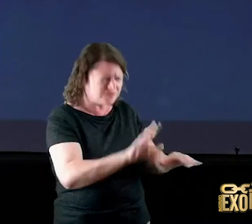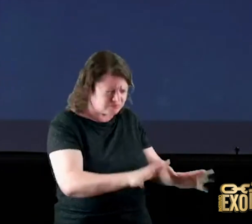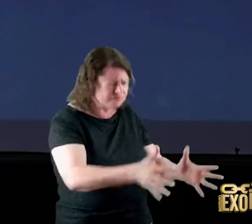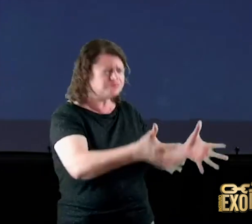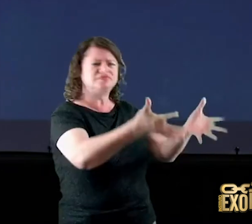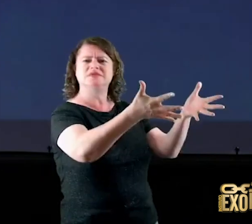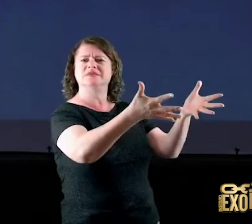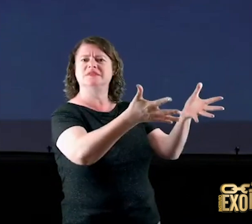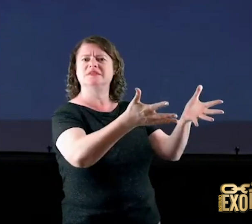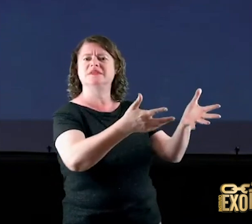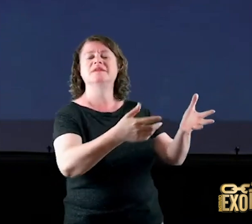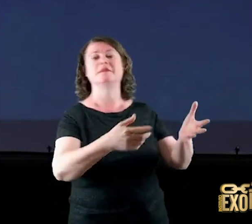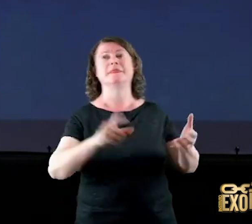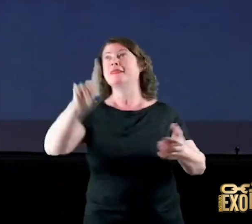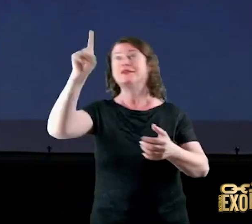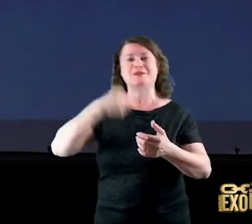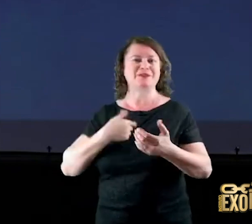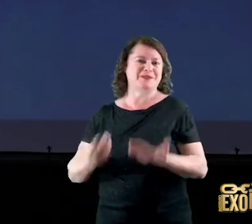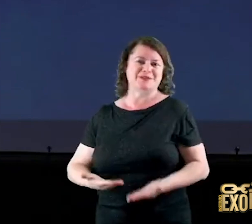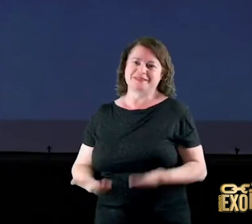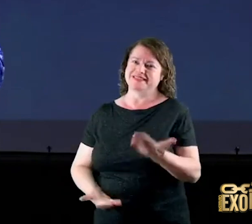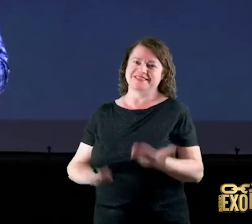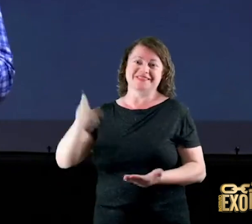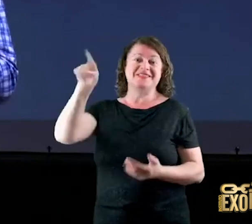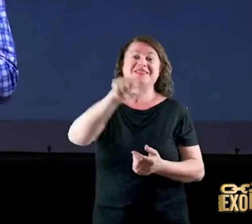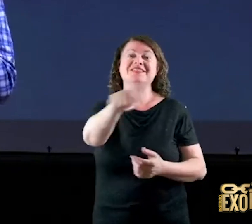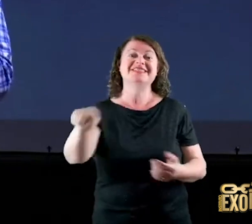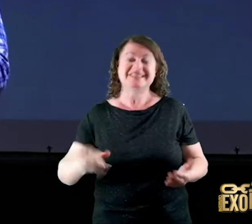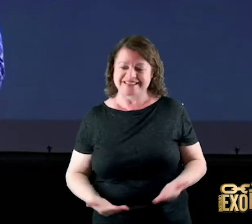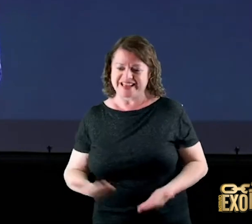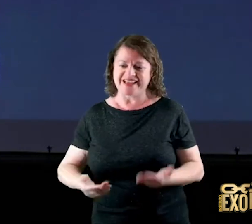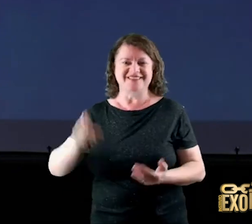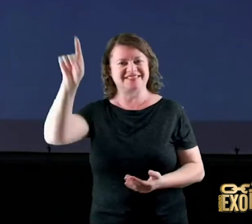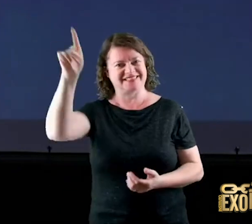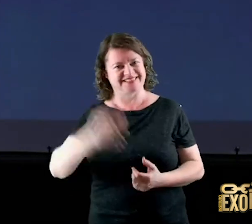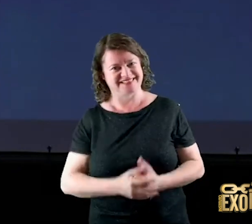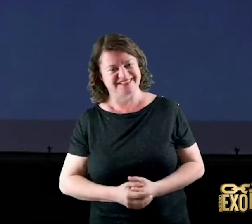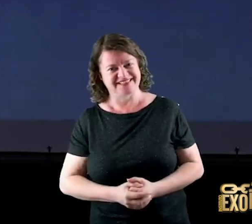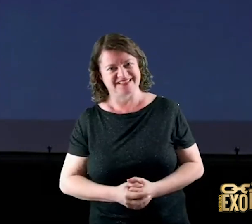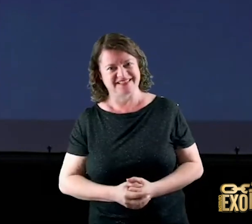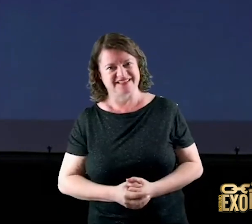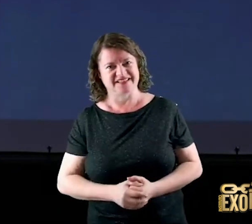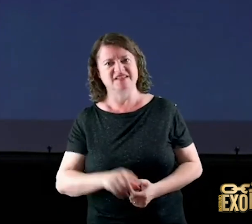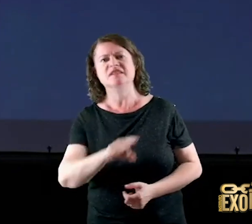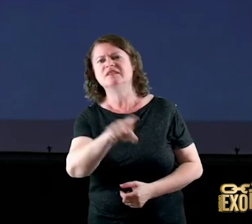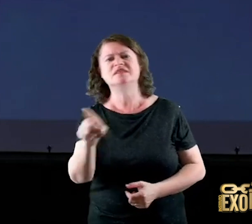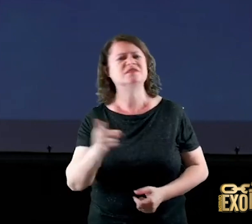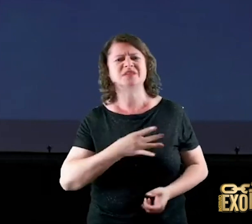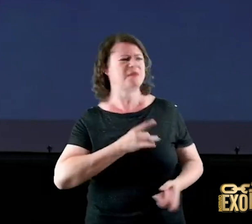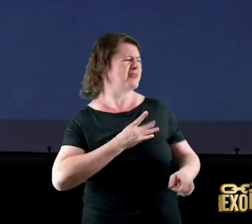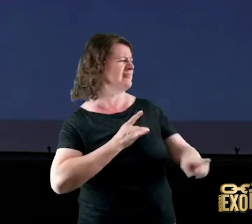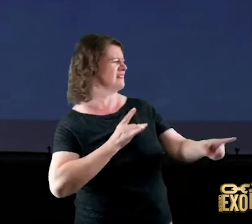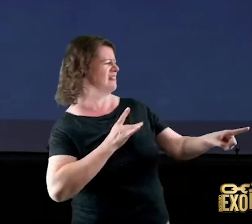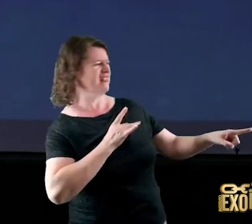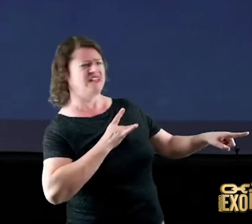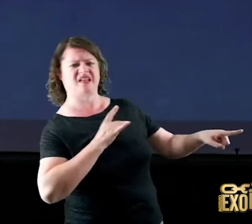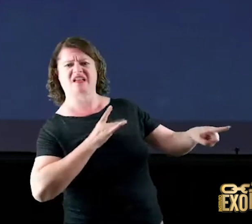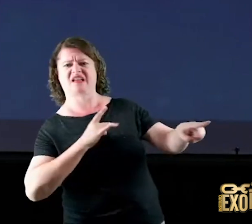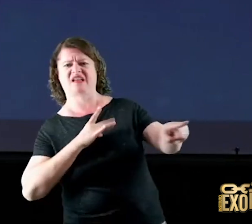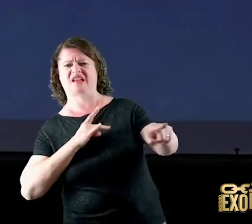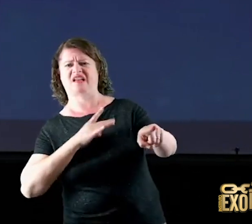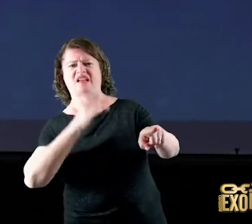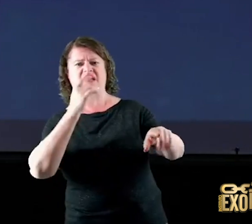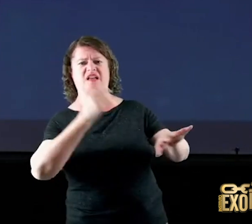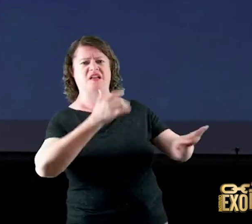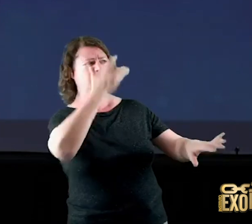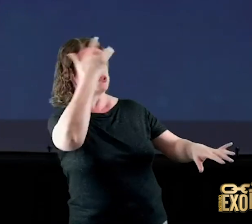que você serve então antes de você temer as pessoas eu temer aquilo que tem te perseguido tema o